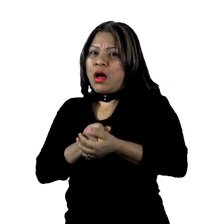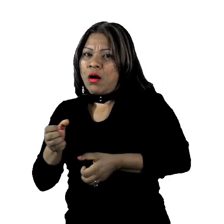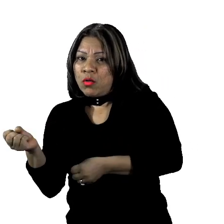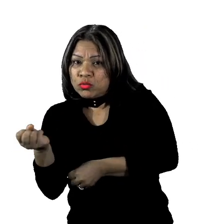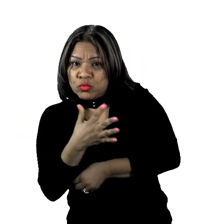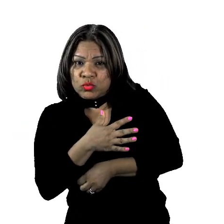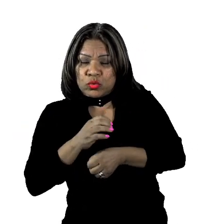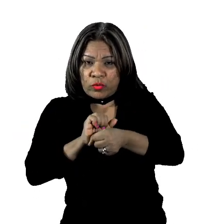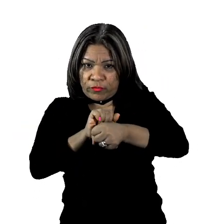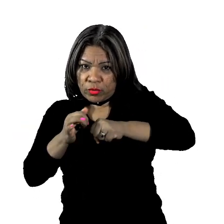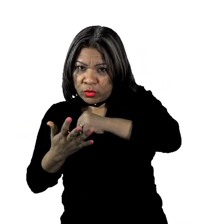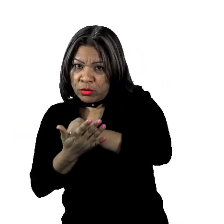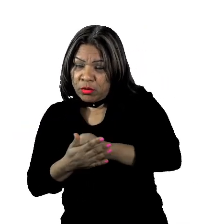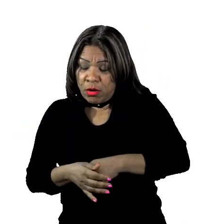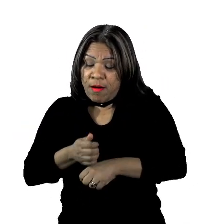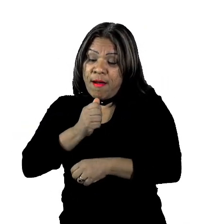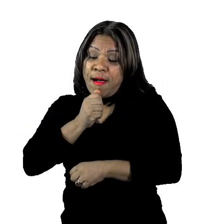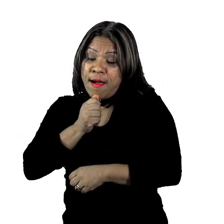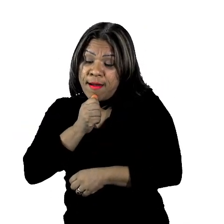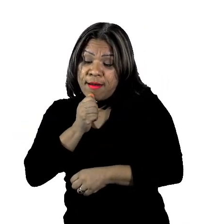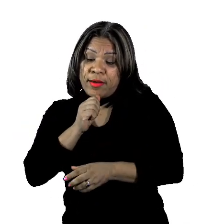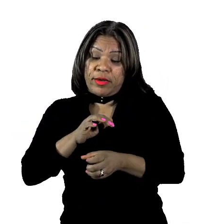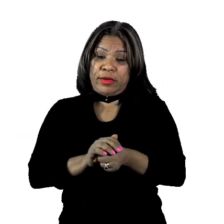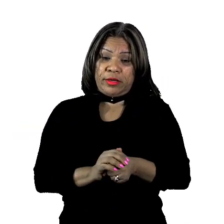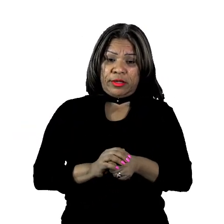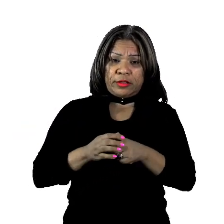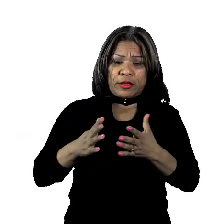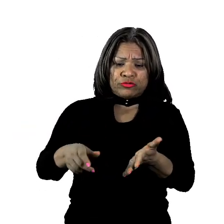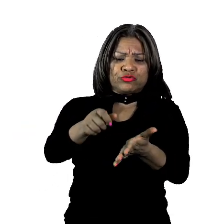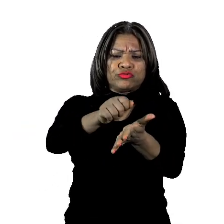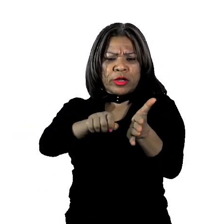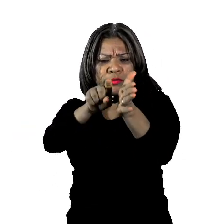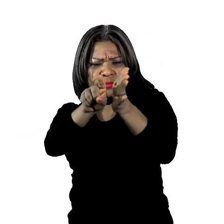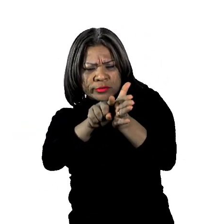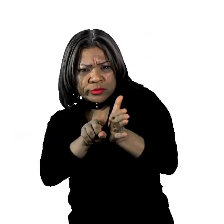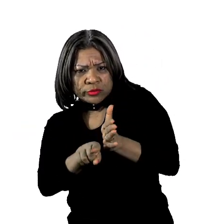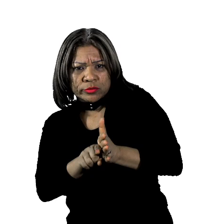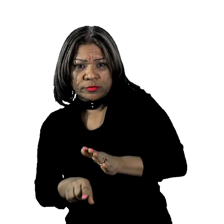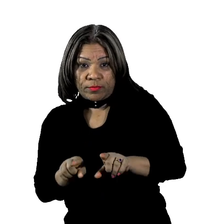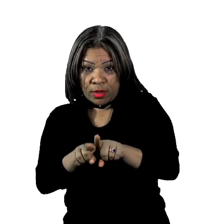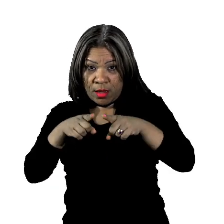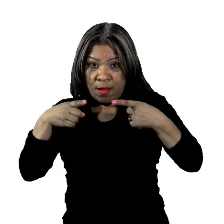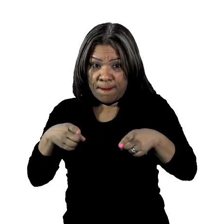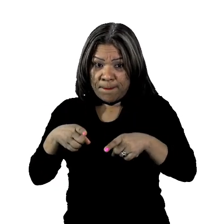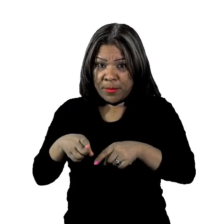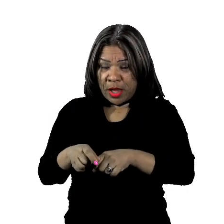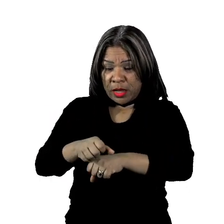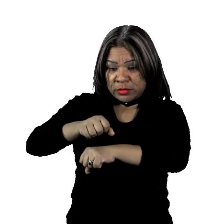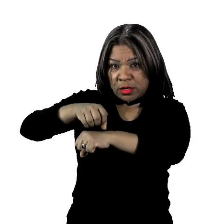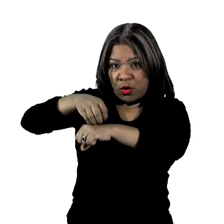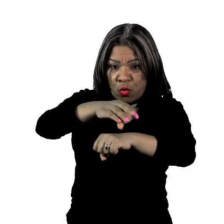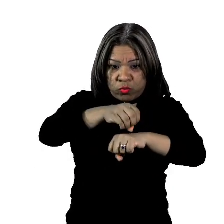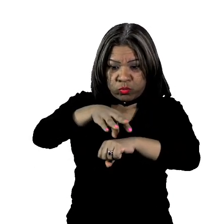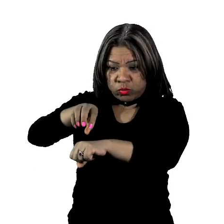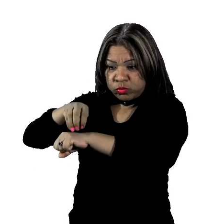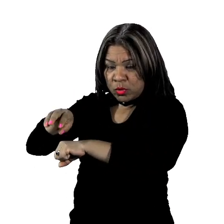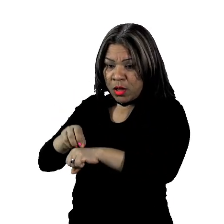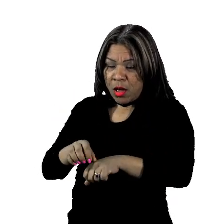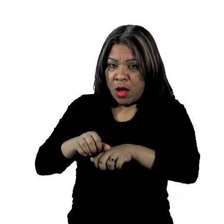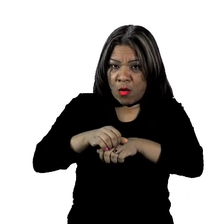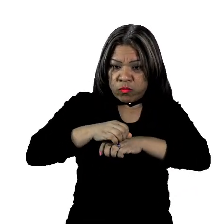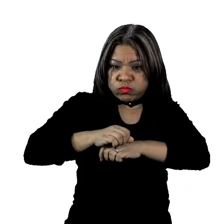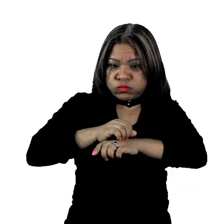estão em andamento, mas a contaminação de pessoa para pessoa está